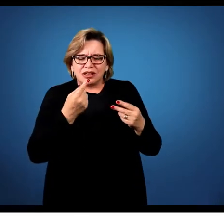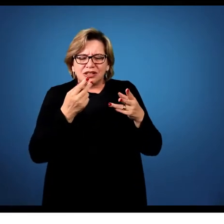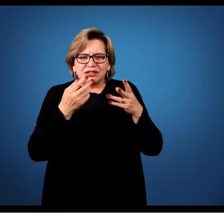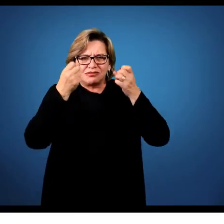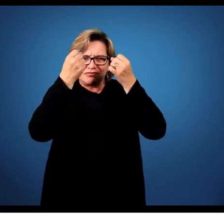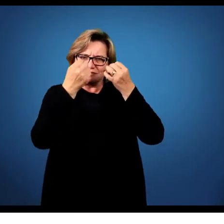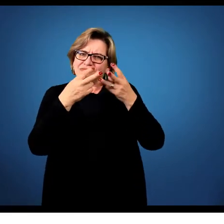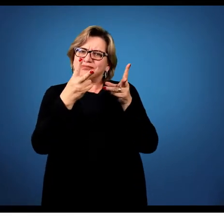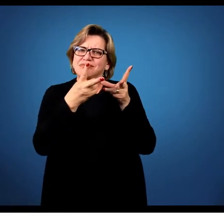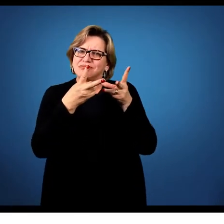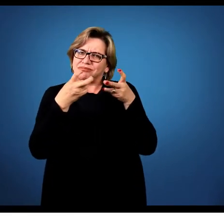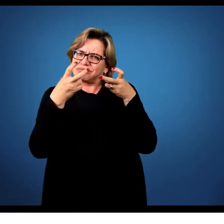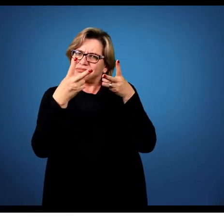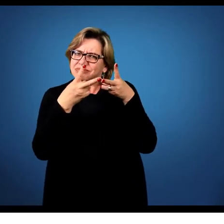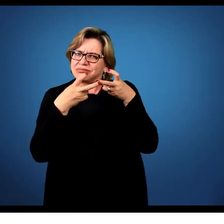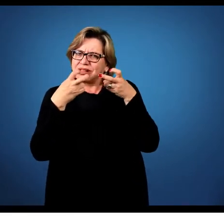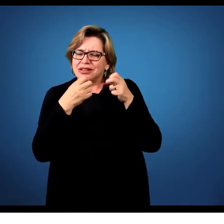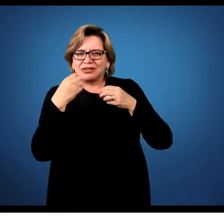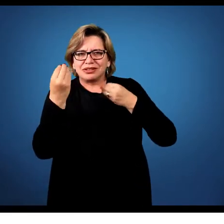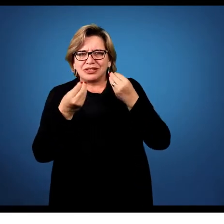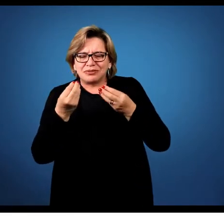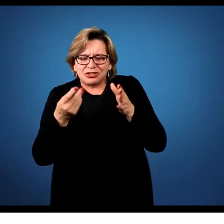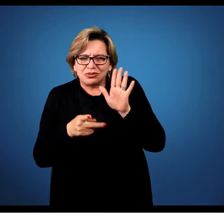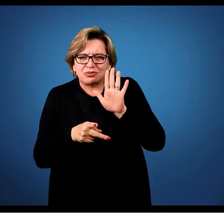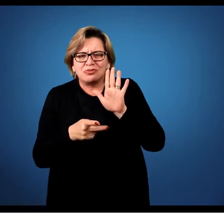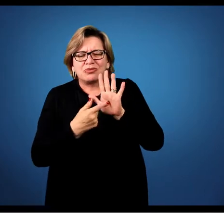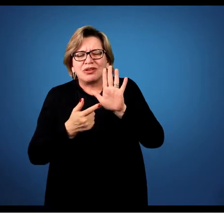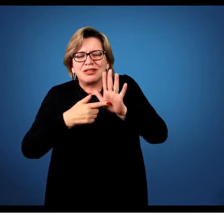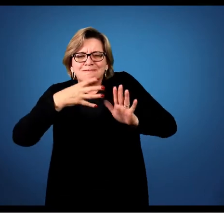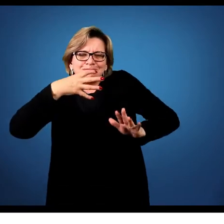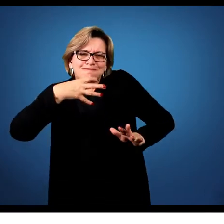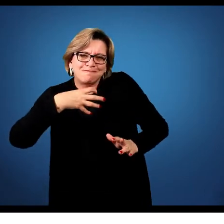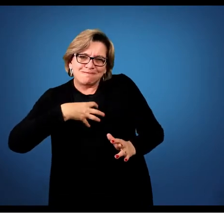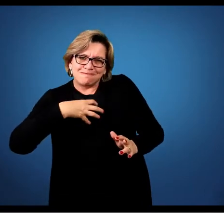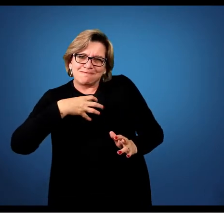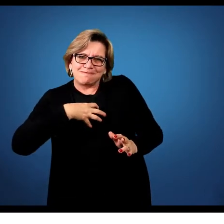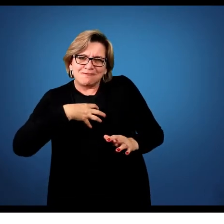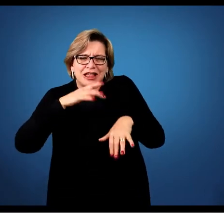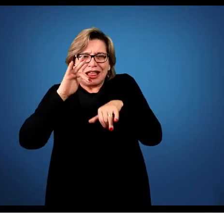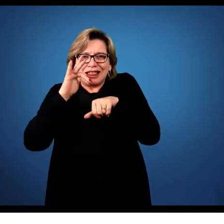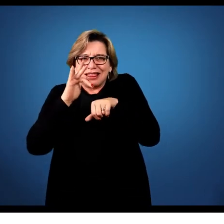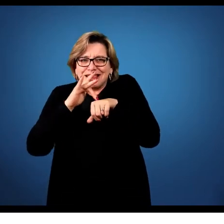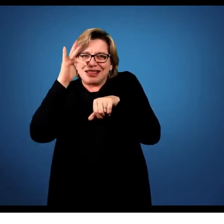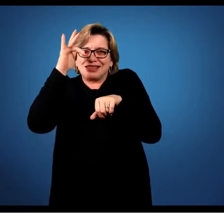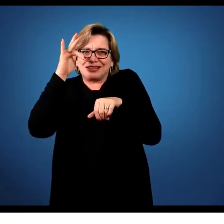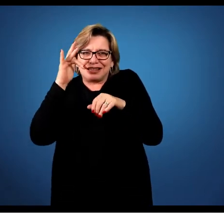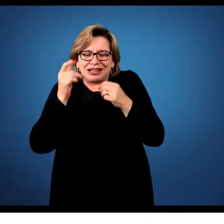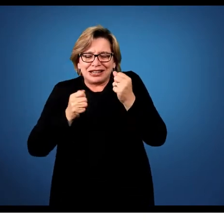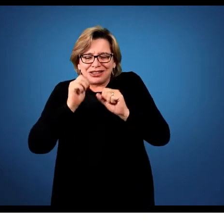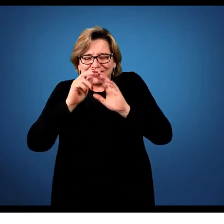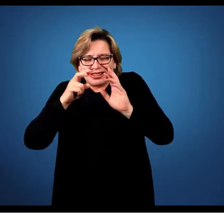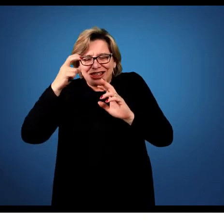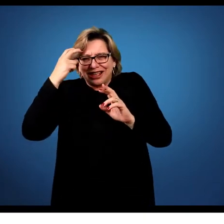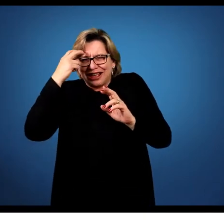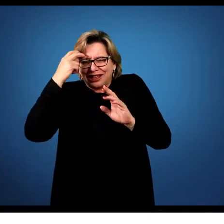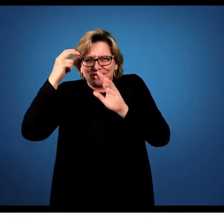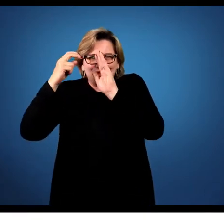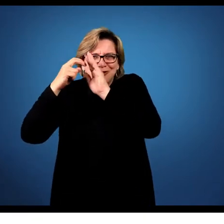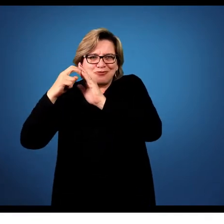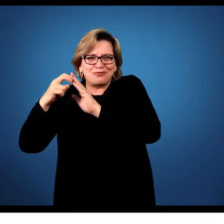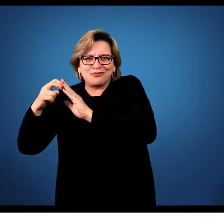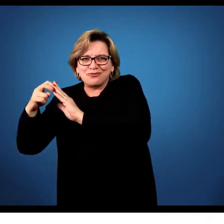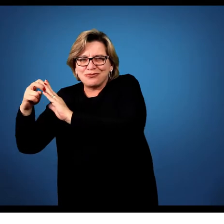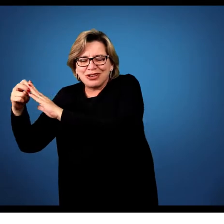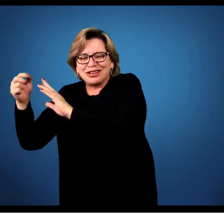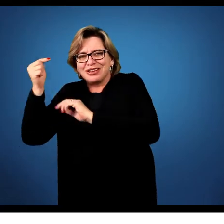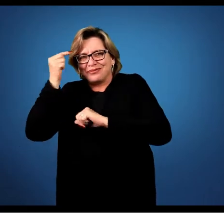a gente fala muito das questões sensíveis. A gente foge um pouquinho do raciocínio lógico e